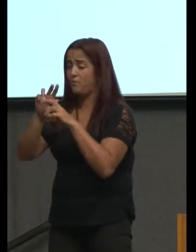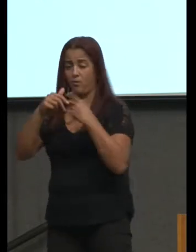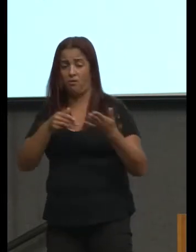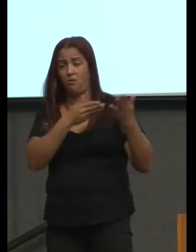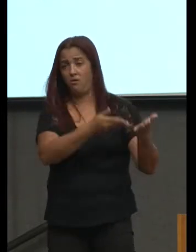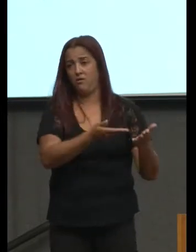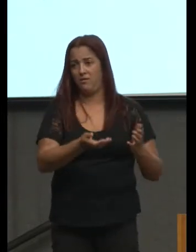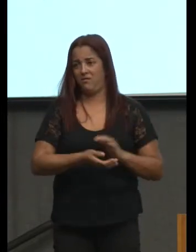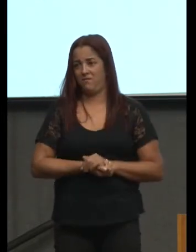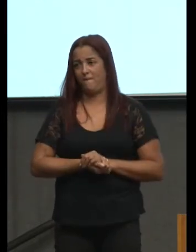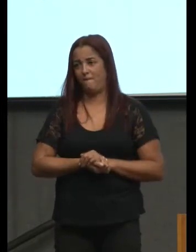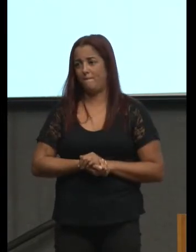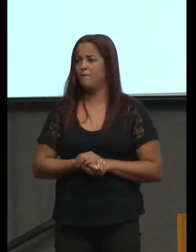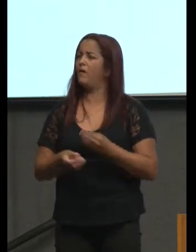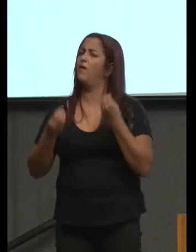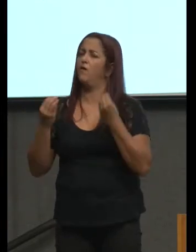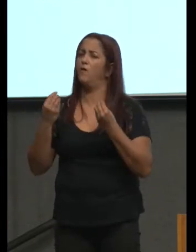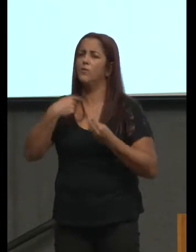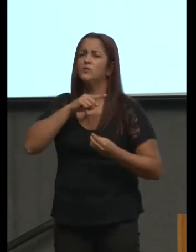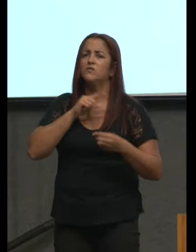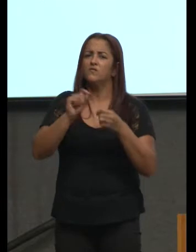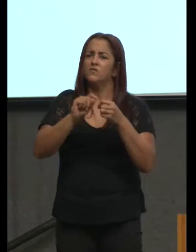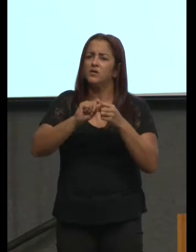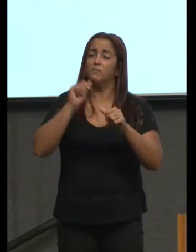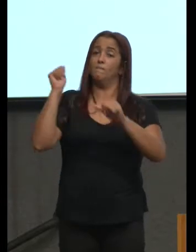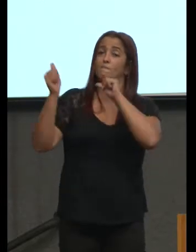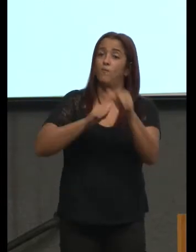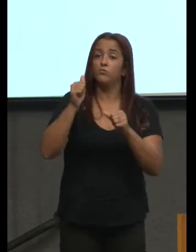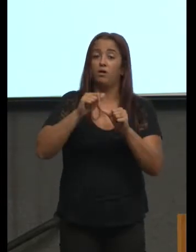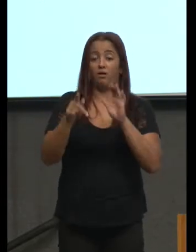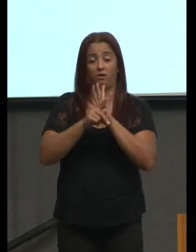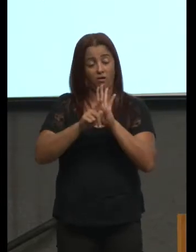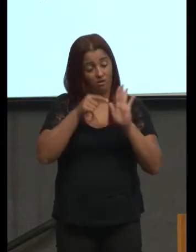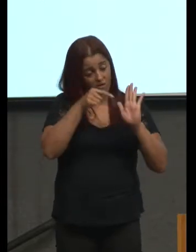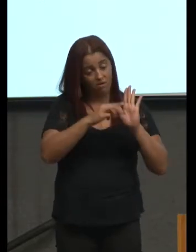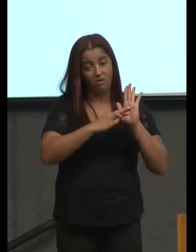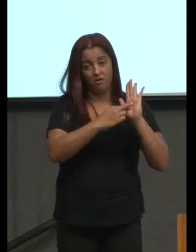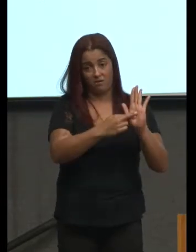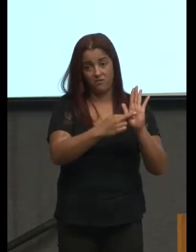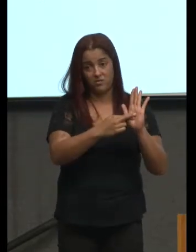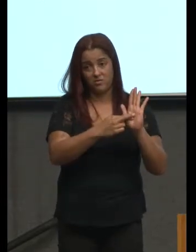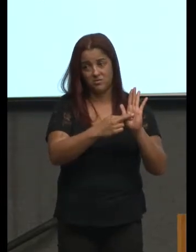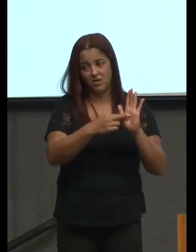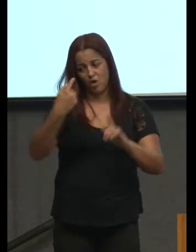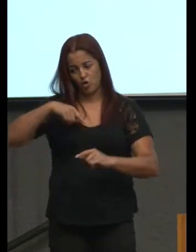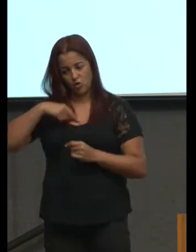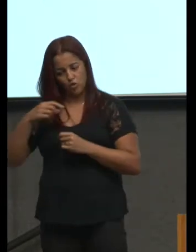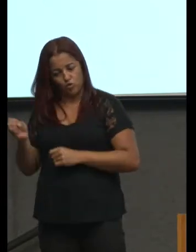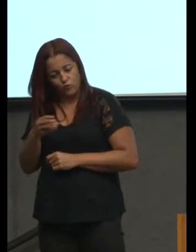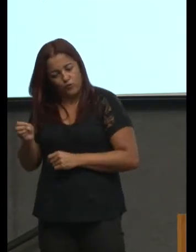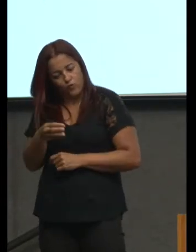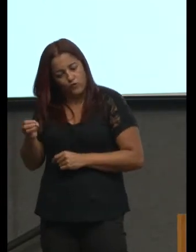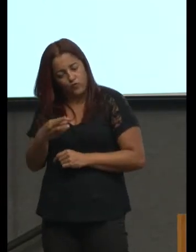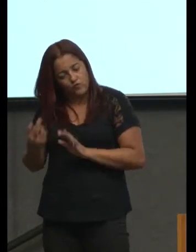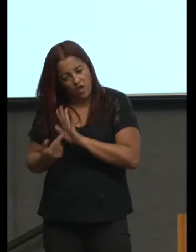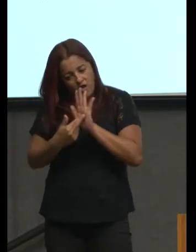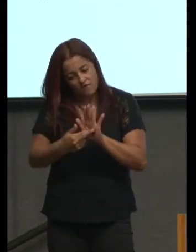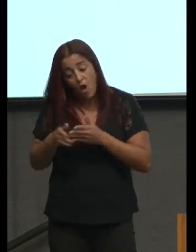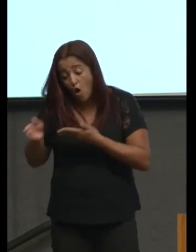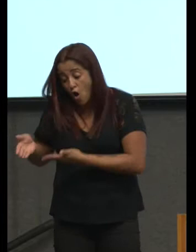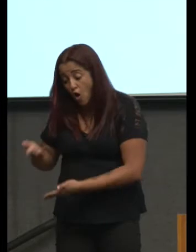como é que a gente faz para mudar a referência como é que a gente faz para apresentar outras referências para elas